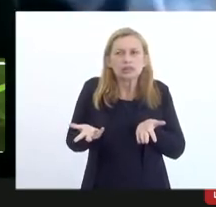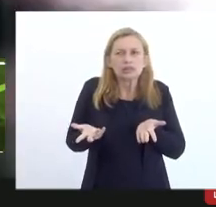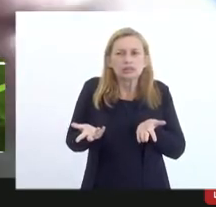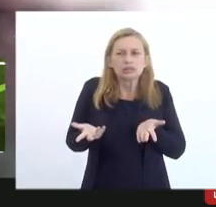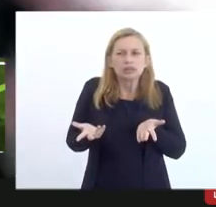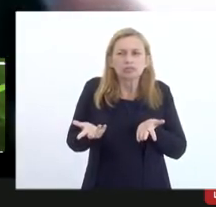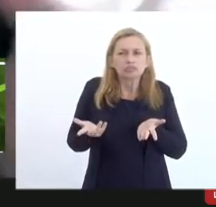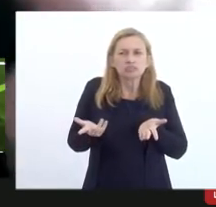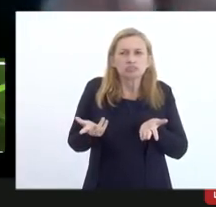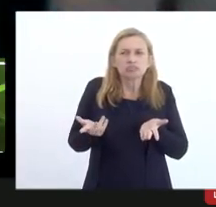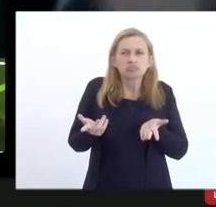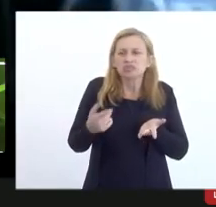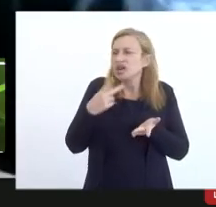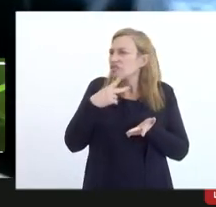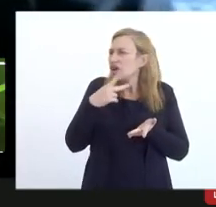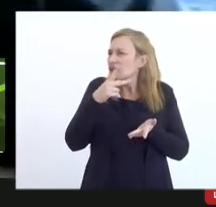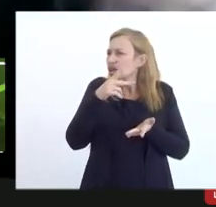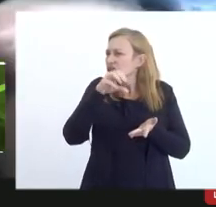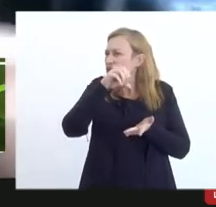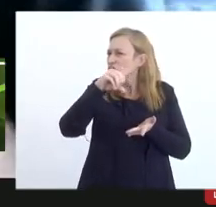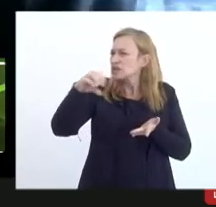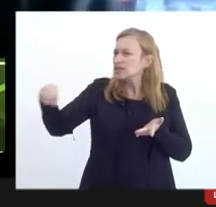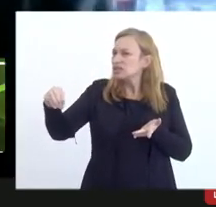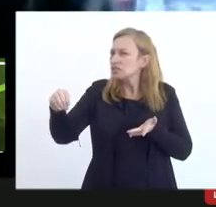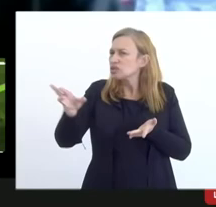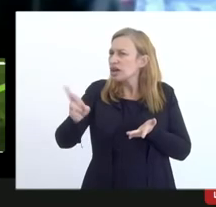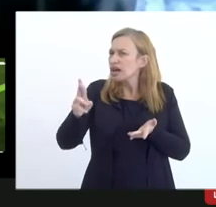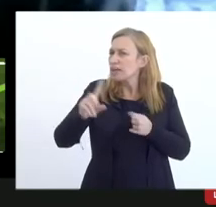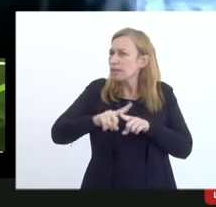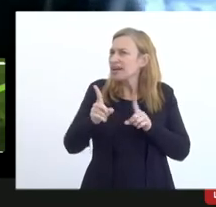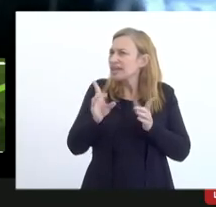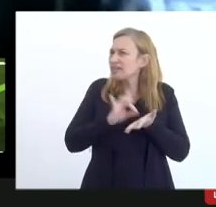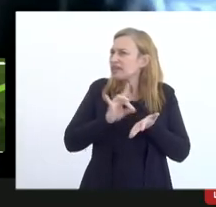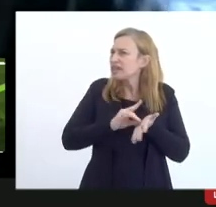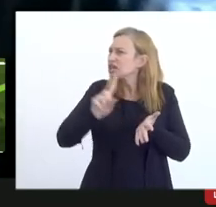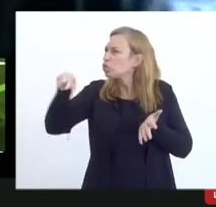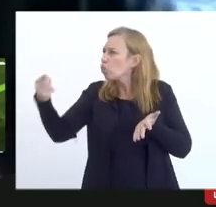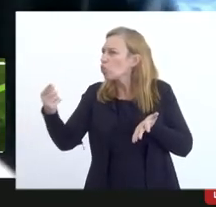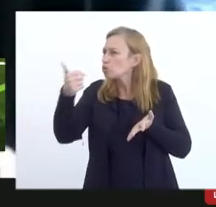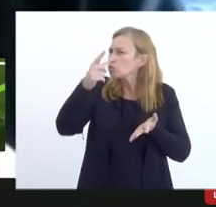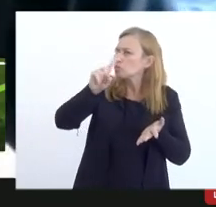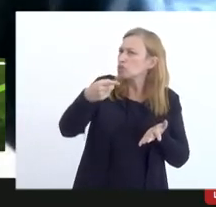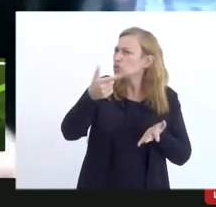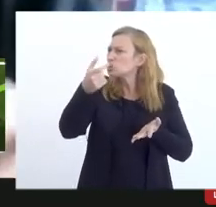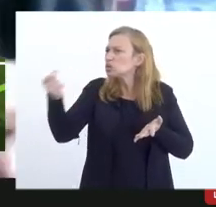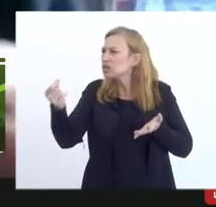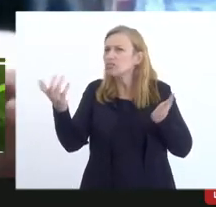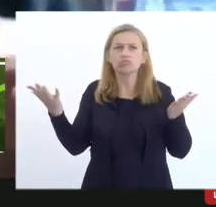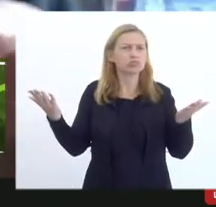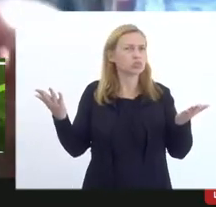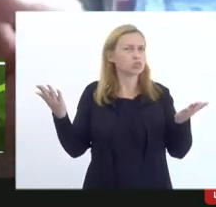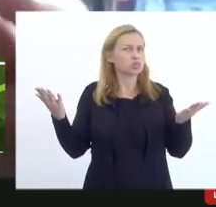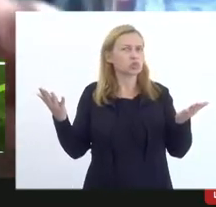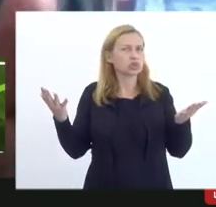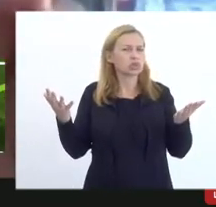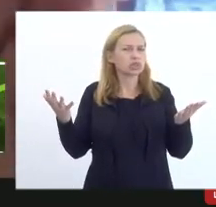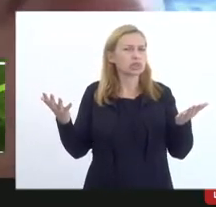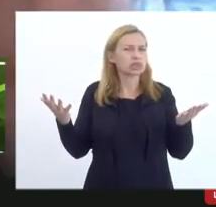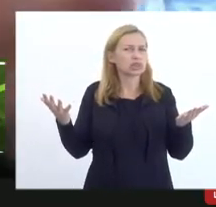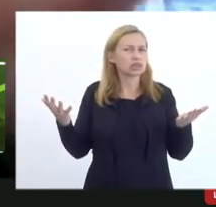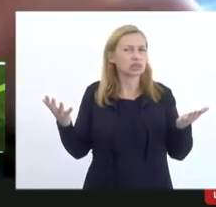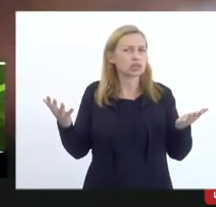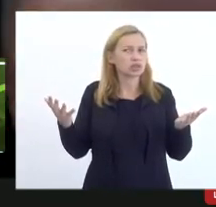dizendo que é R$ quando, na verdade, o outro está dizendo que é R$.200. Então, na verdade, você